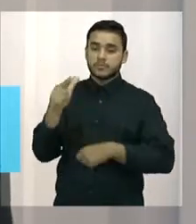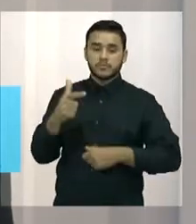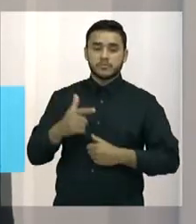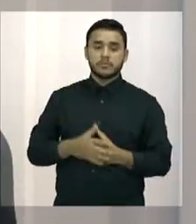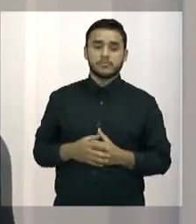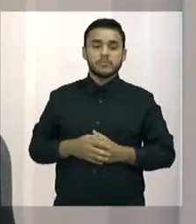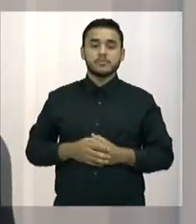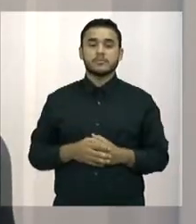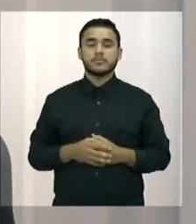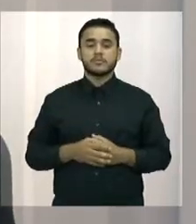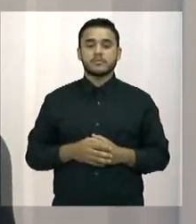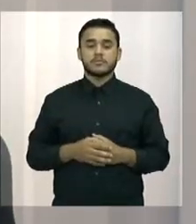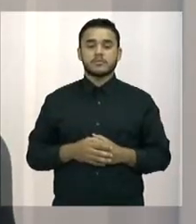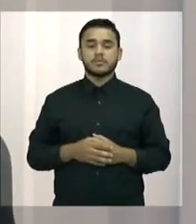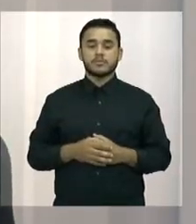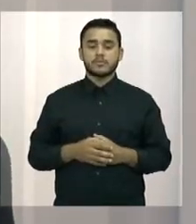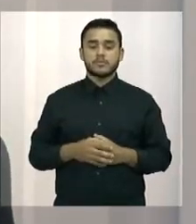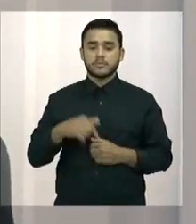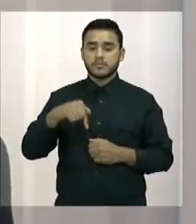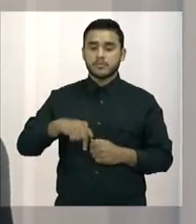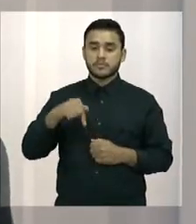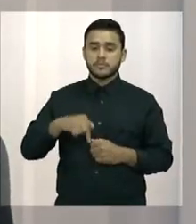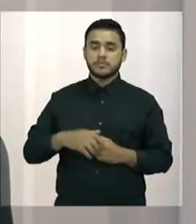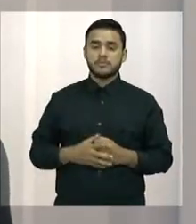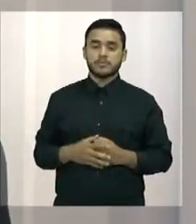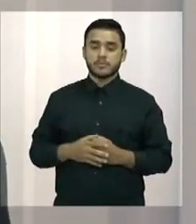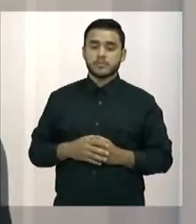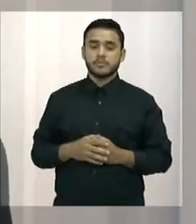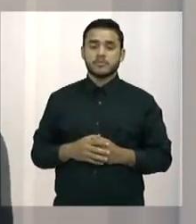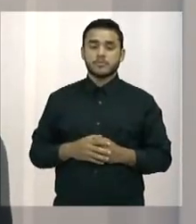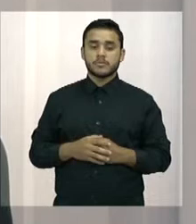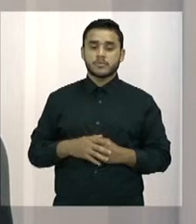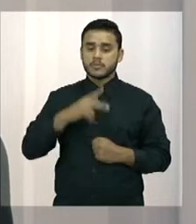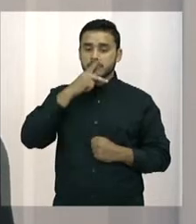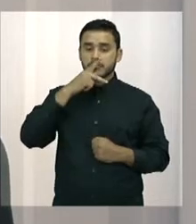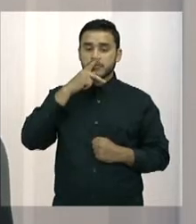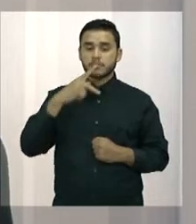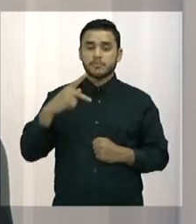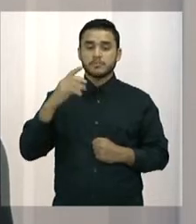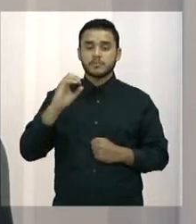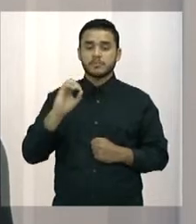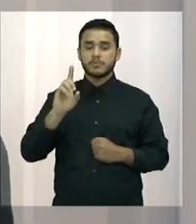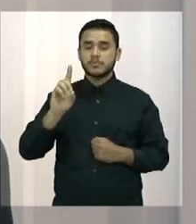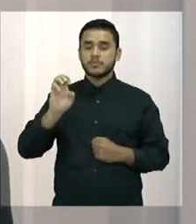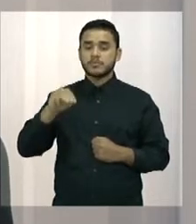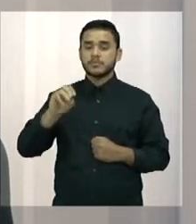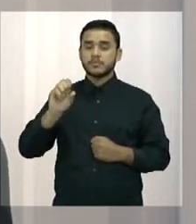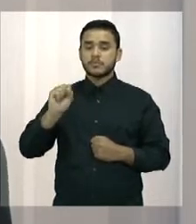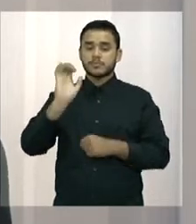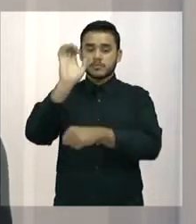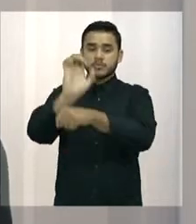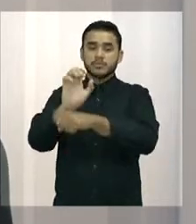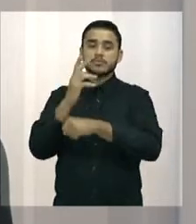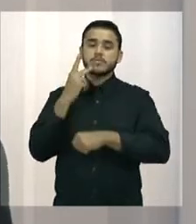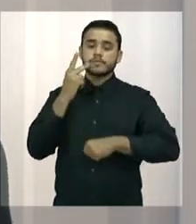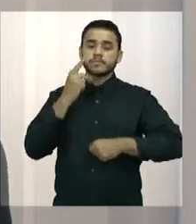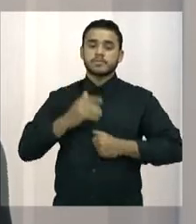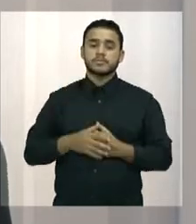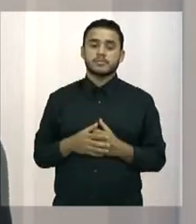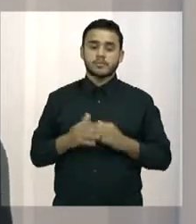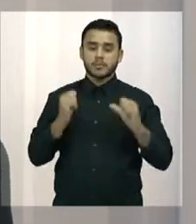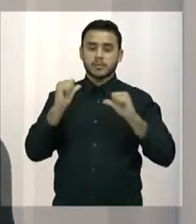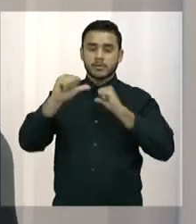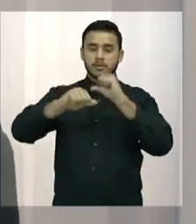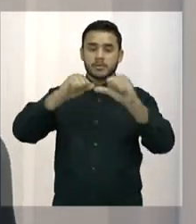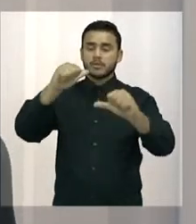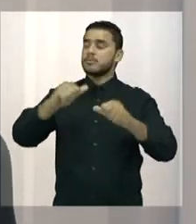Podemos estar, até o presente momento, tem o Podemos, na minha concepção, aqui no Estado do Ceará, precisa passar por muita